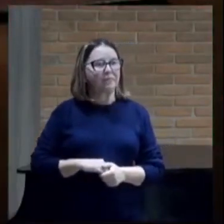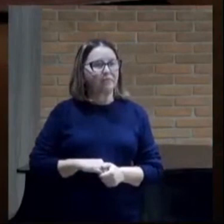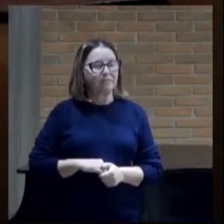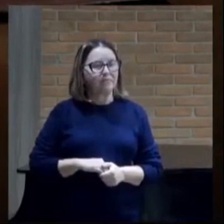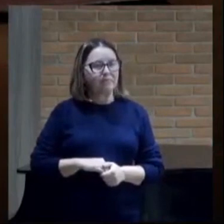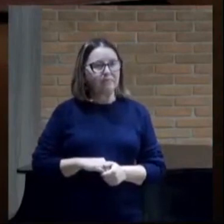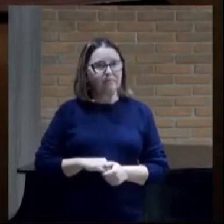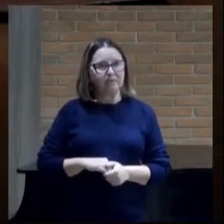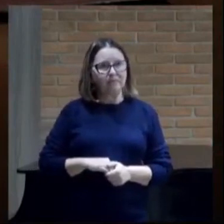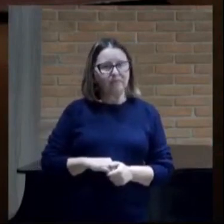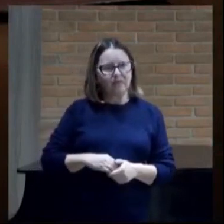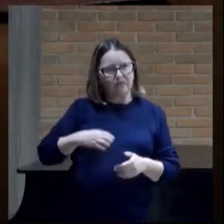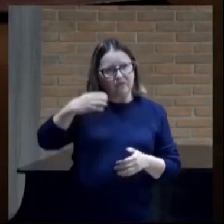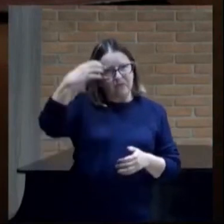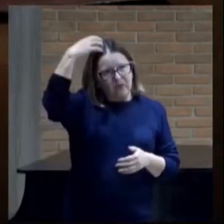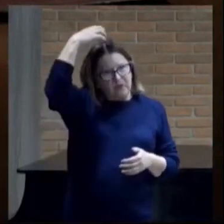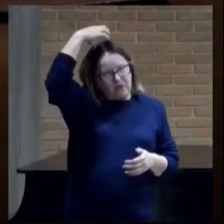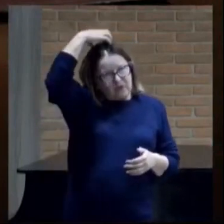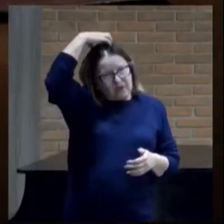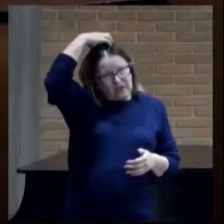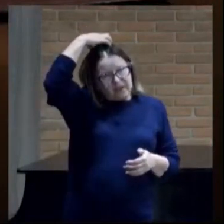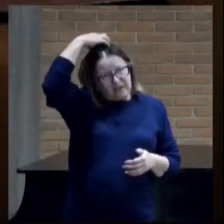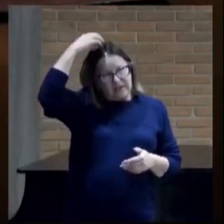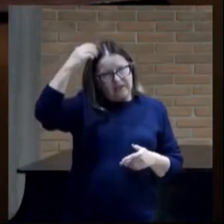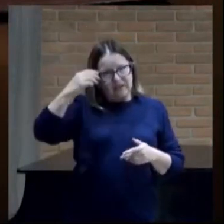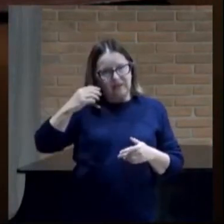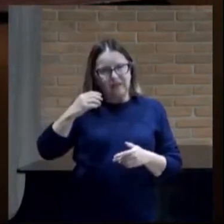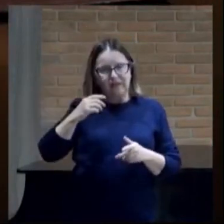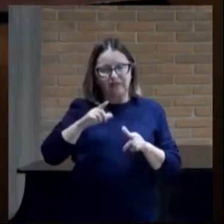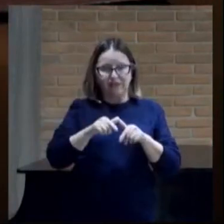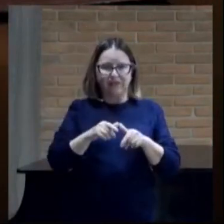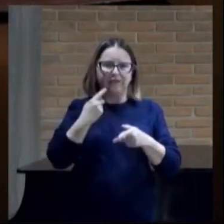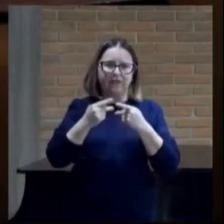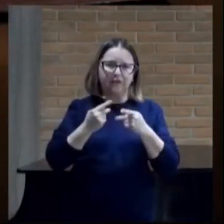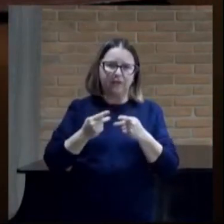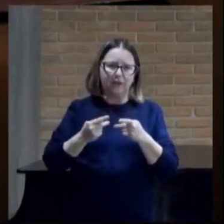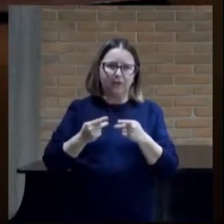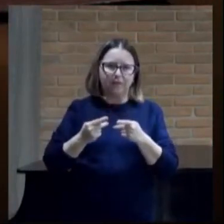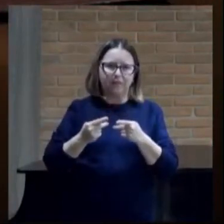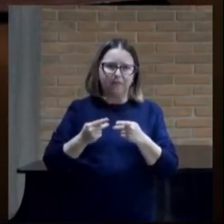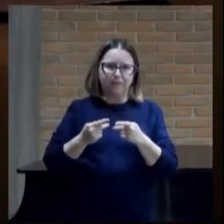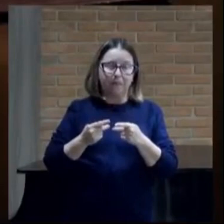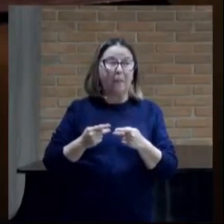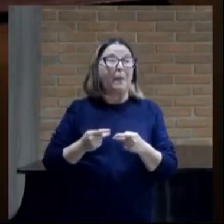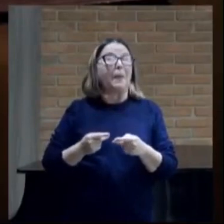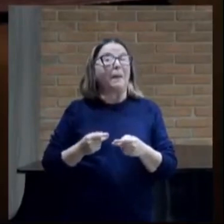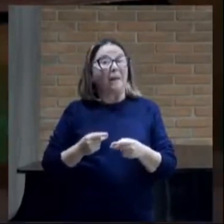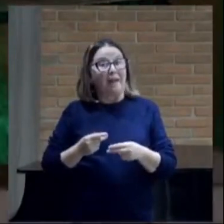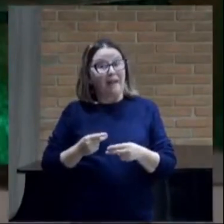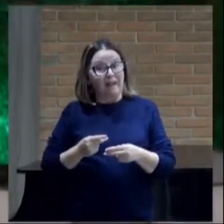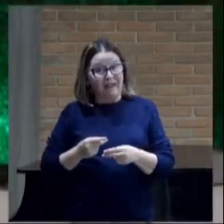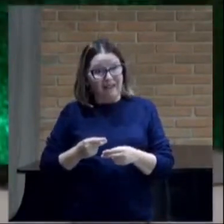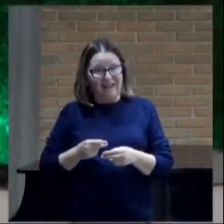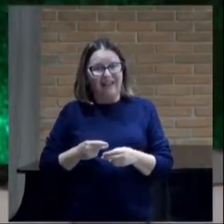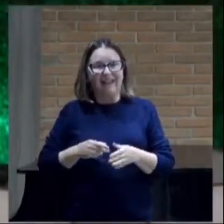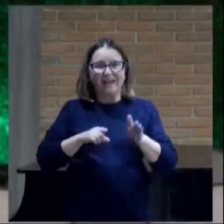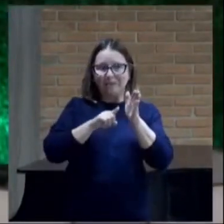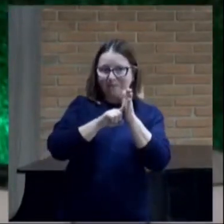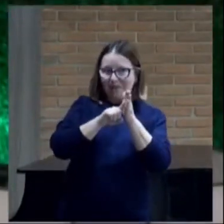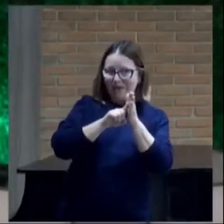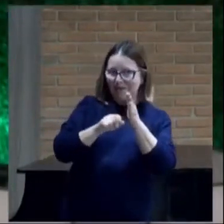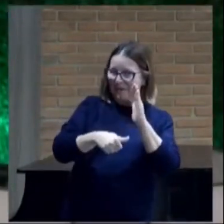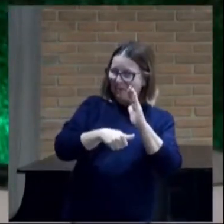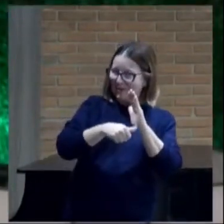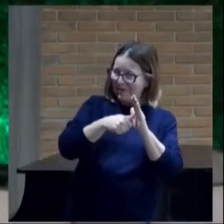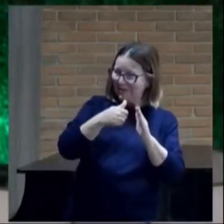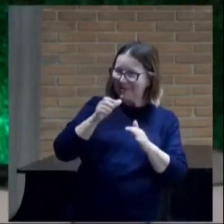Disse mais Josafá ao rei de Israel, consulta primeiro a palavra do Senhor. Agora vamos perguntar primeiro ao